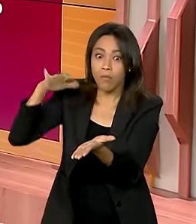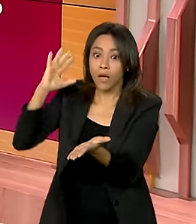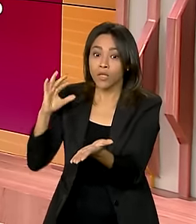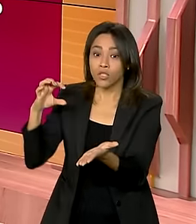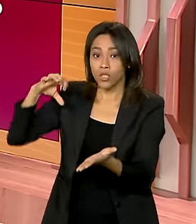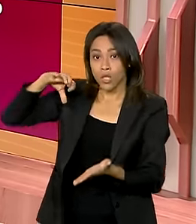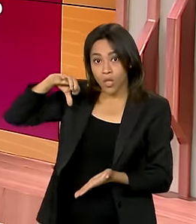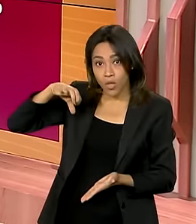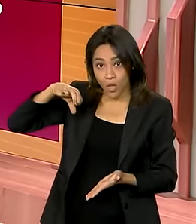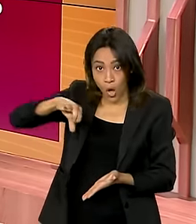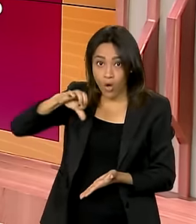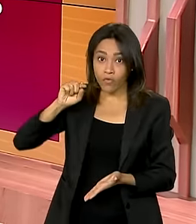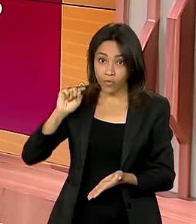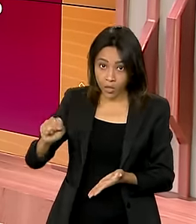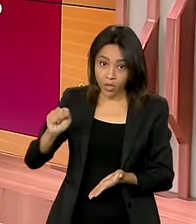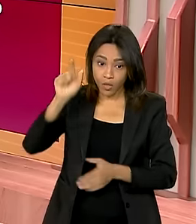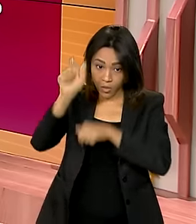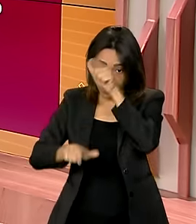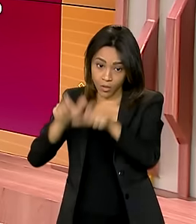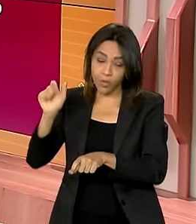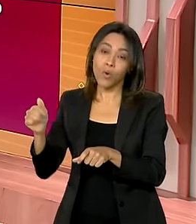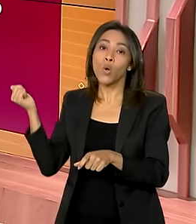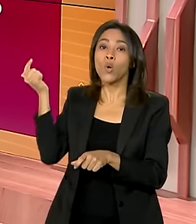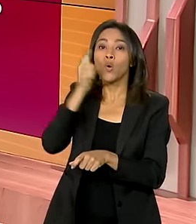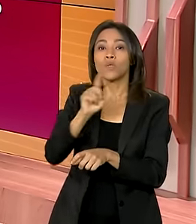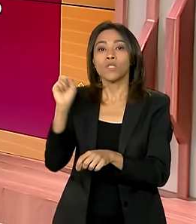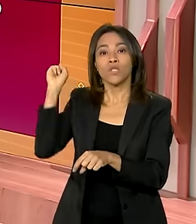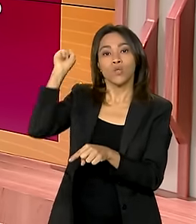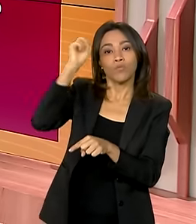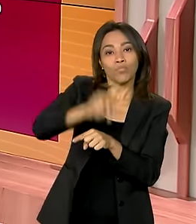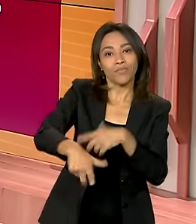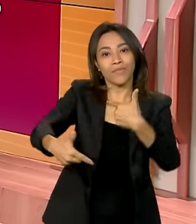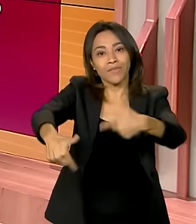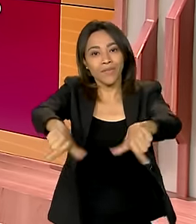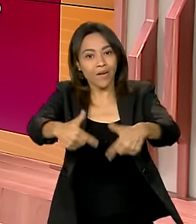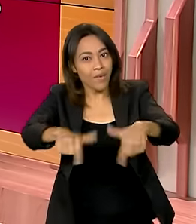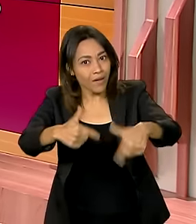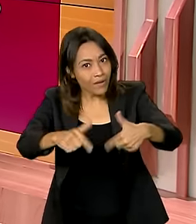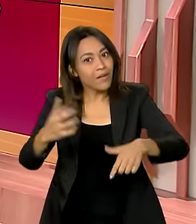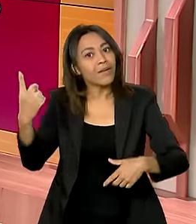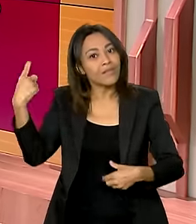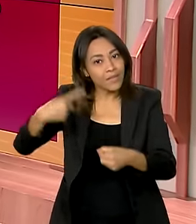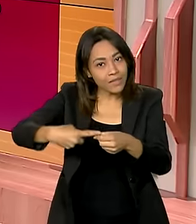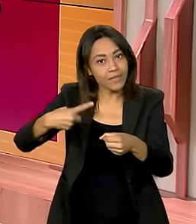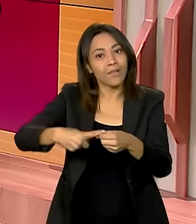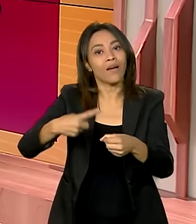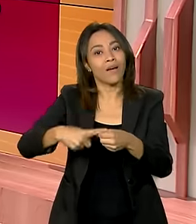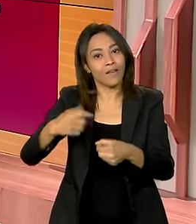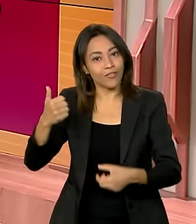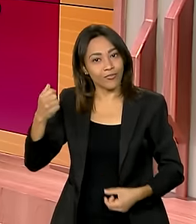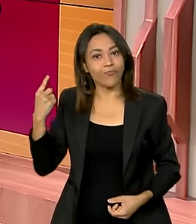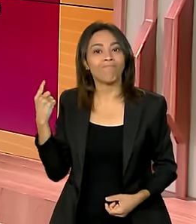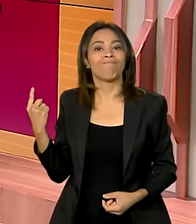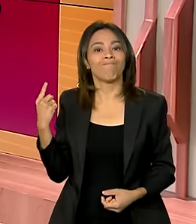conseguiram aí a carteira assinada e estão trabalhando no município, estão em situação